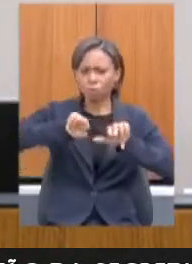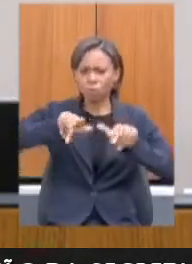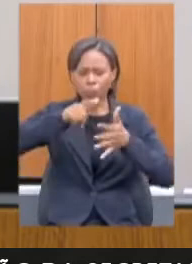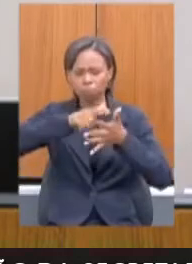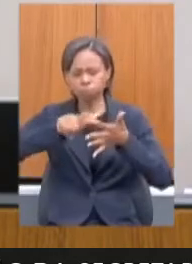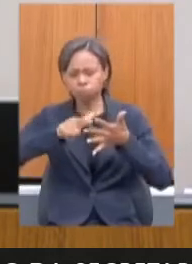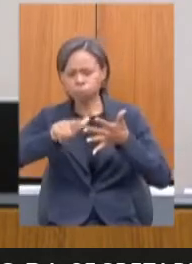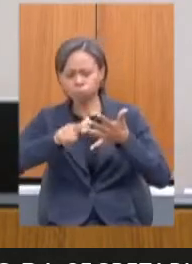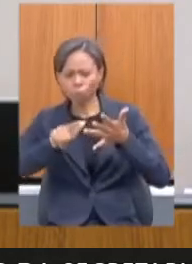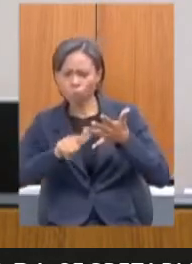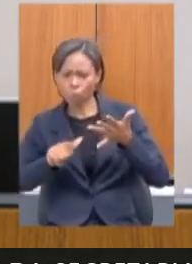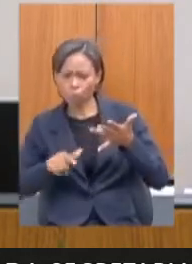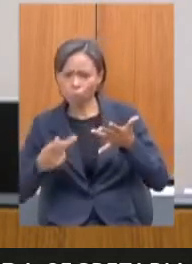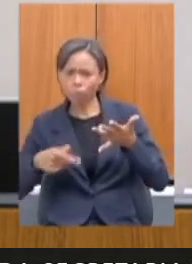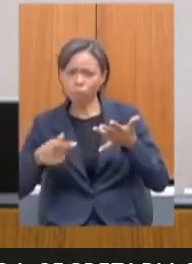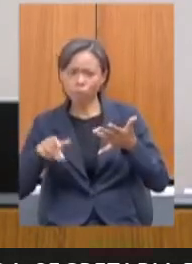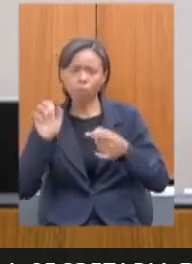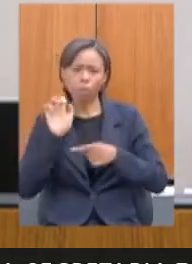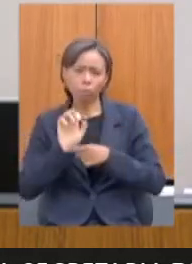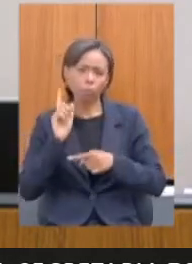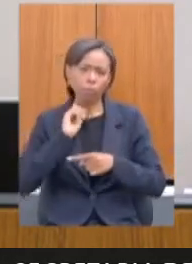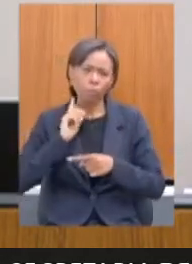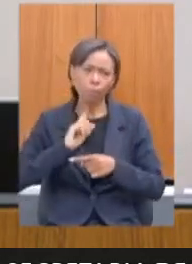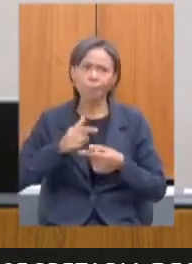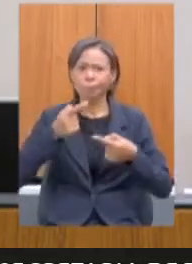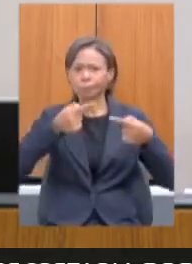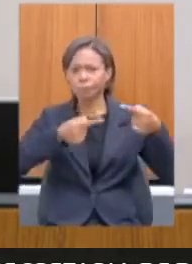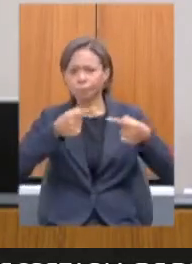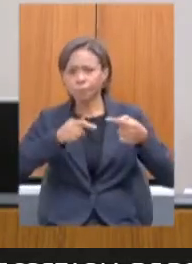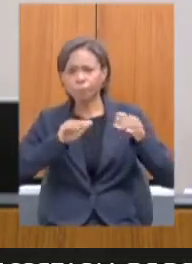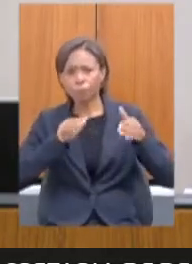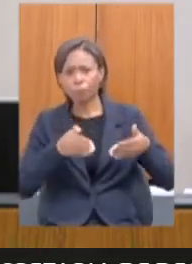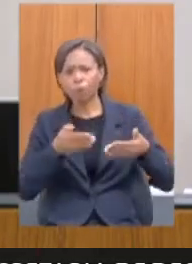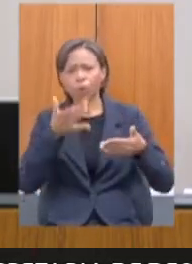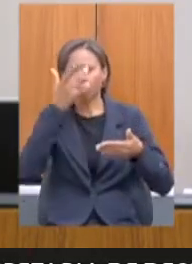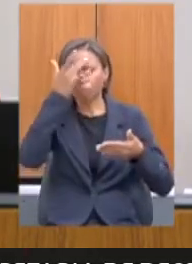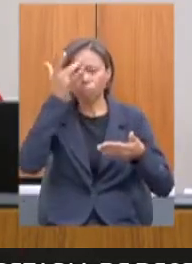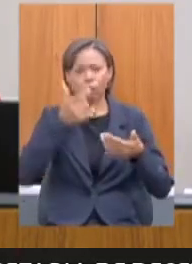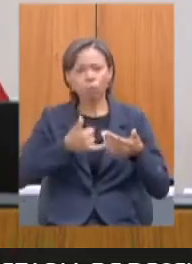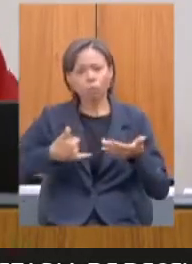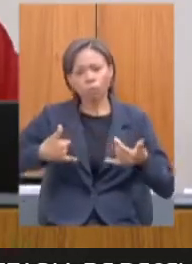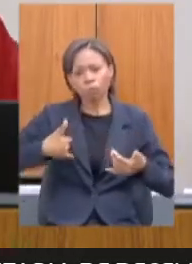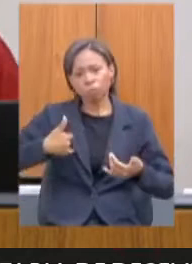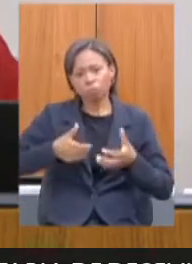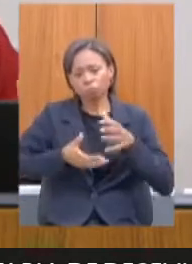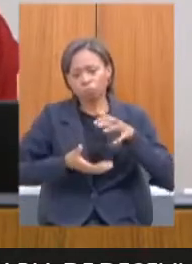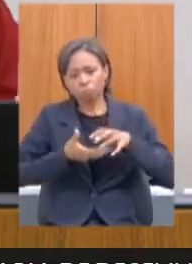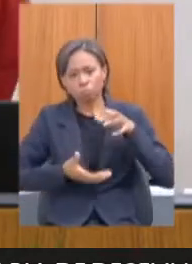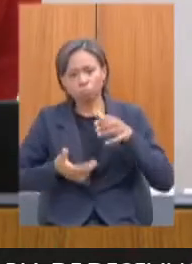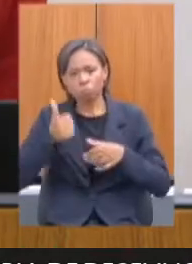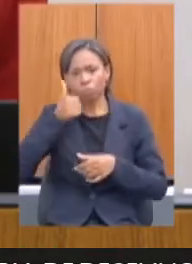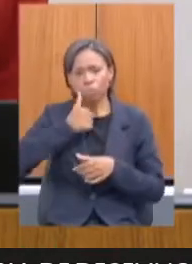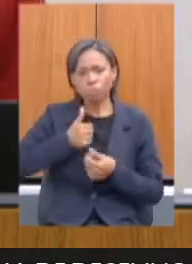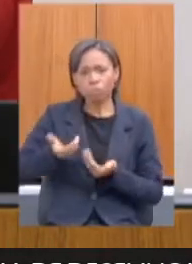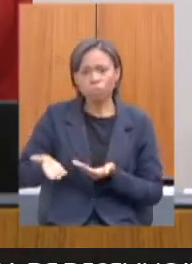desde política para a pessoa idosa, jovens, mulheres, enfim, povos e comunidades tradicionais.